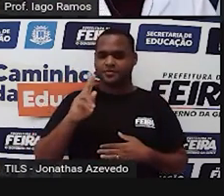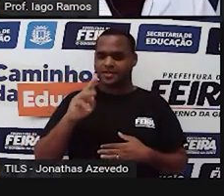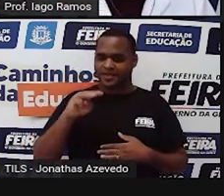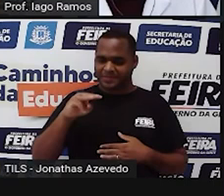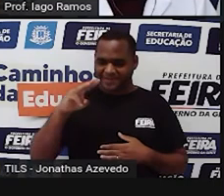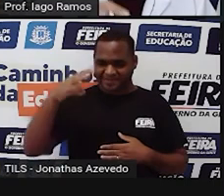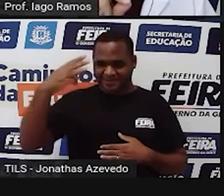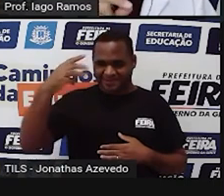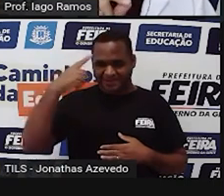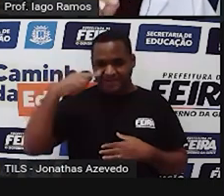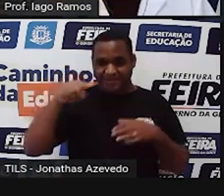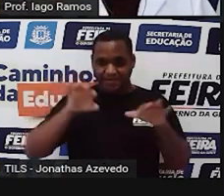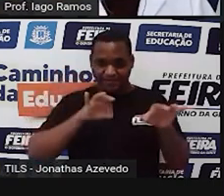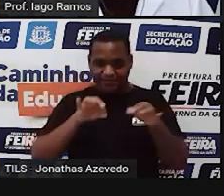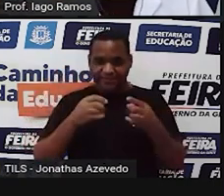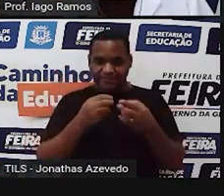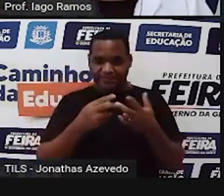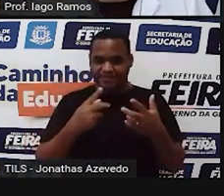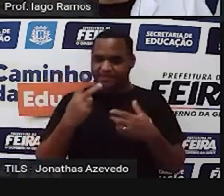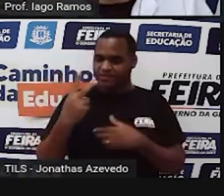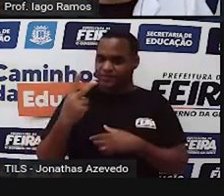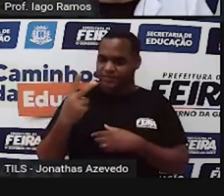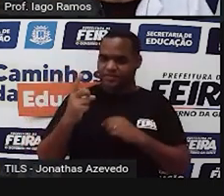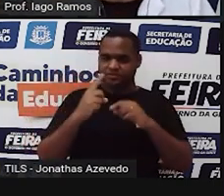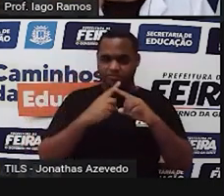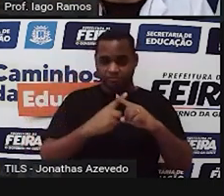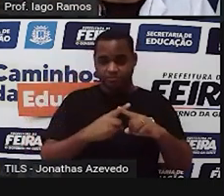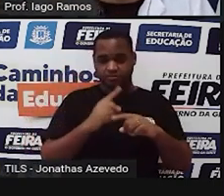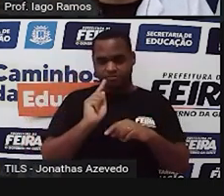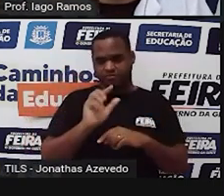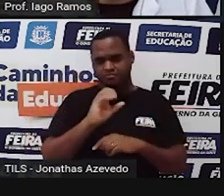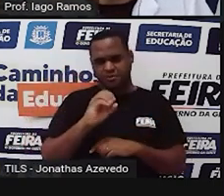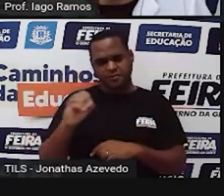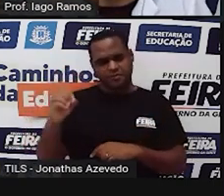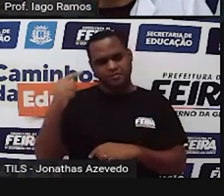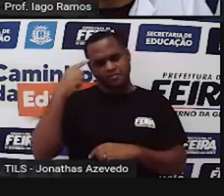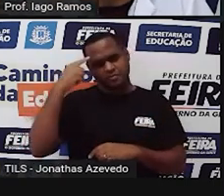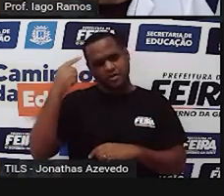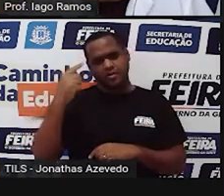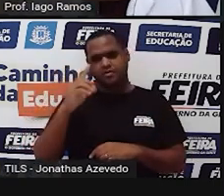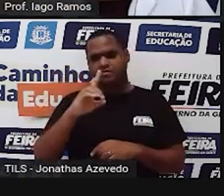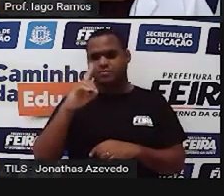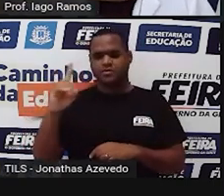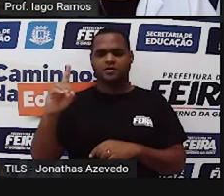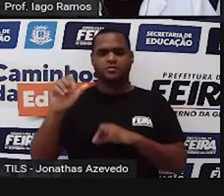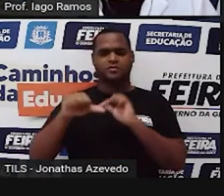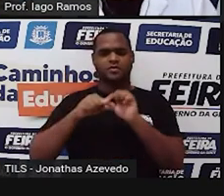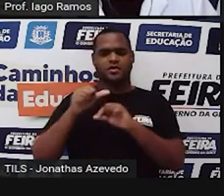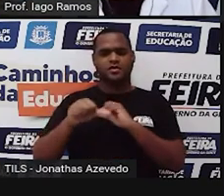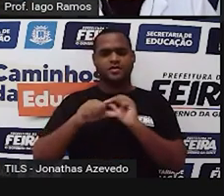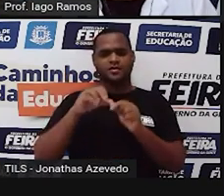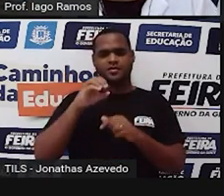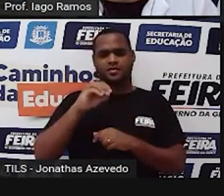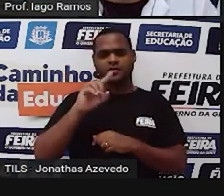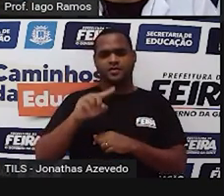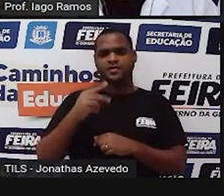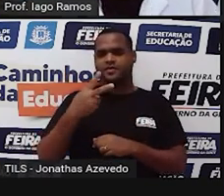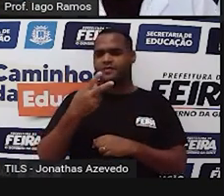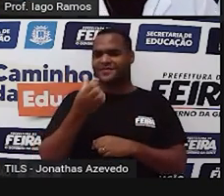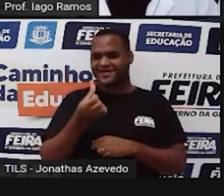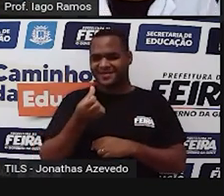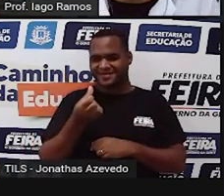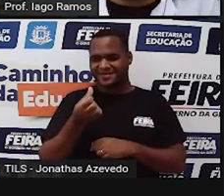vai fazer, né, duas multiplicações por mil, indo para a direita. Ó. Então 0,026